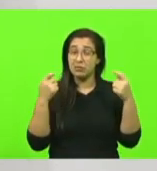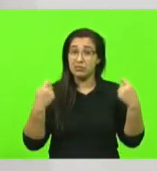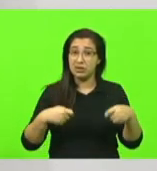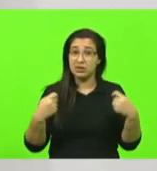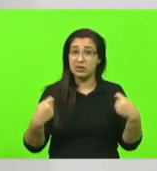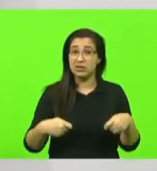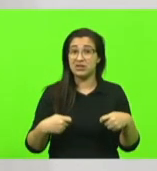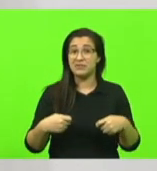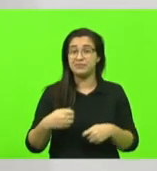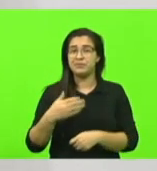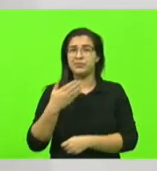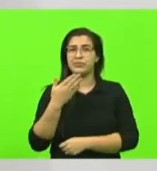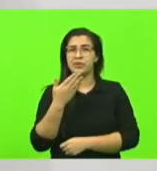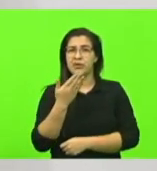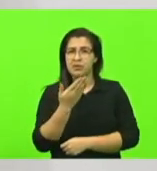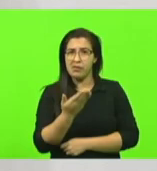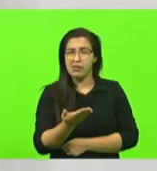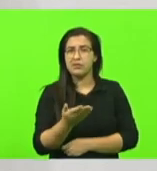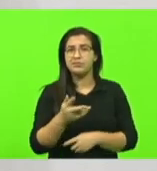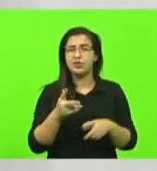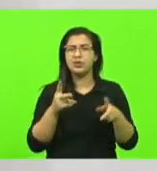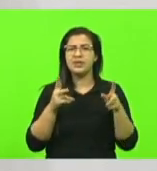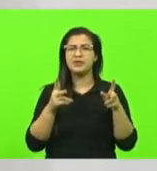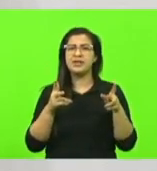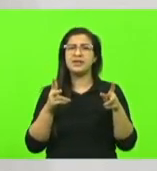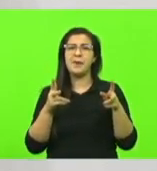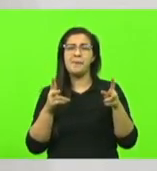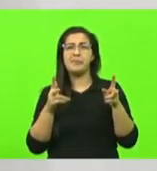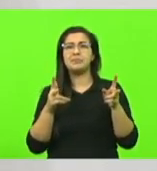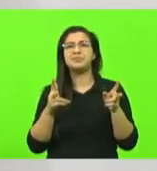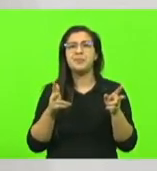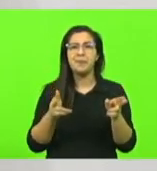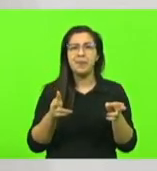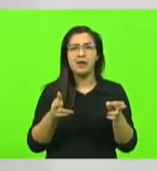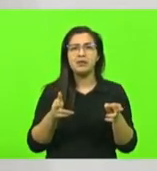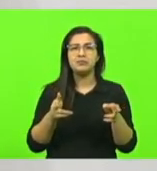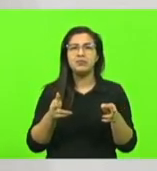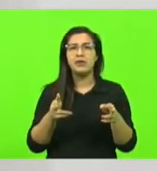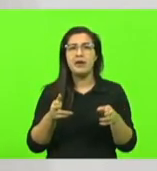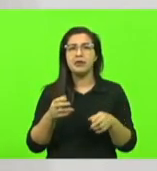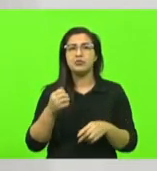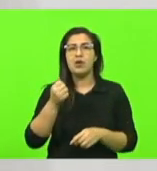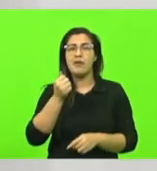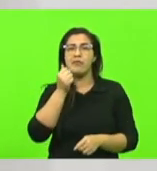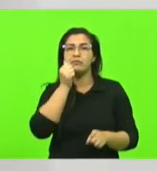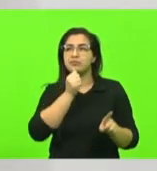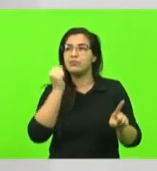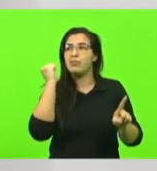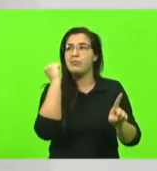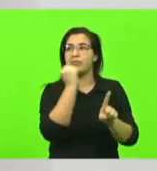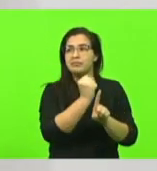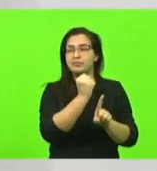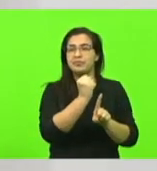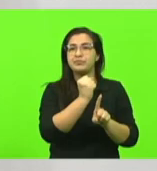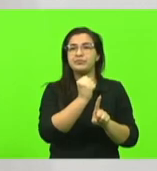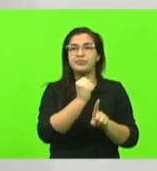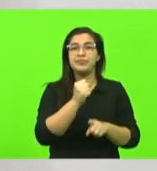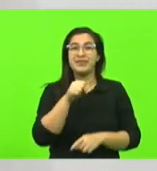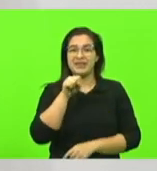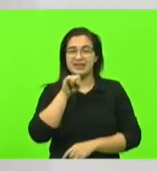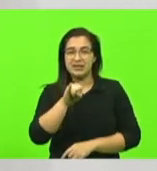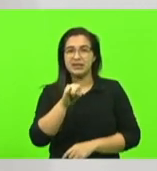assim como o feminicídio ainda esse se a vítima prestar atenção